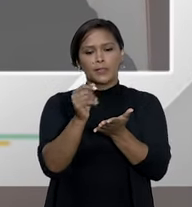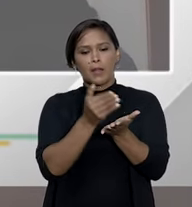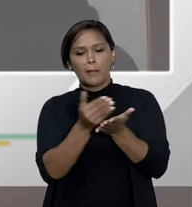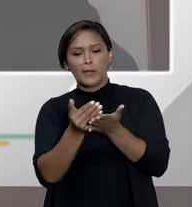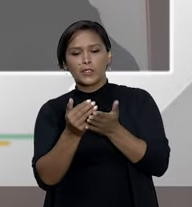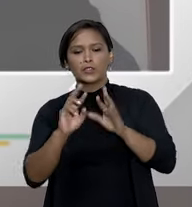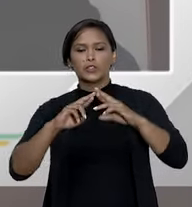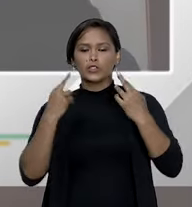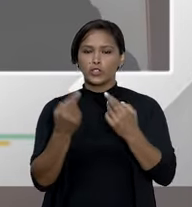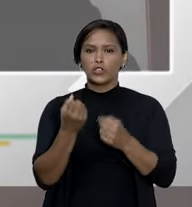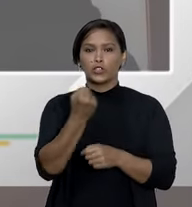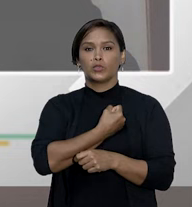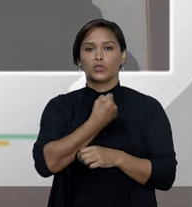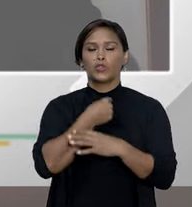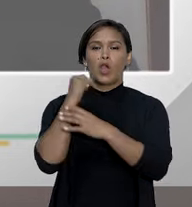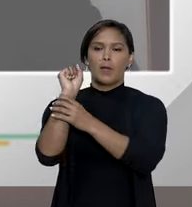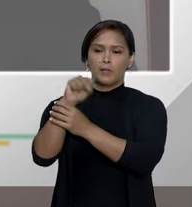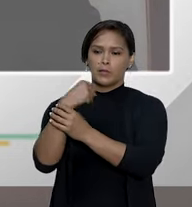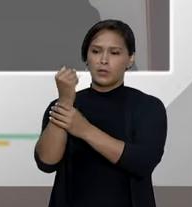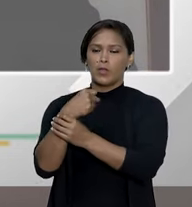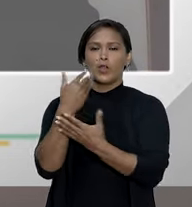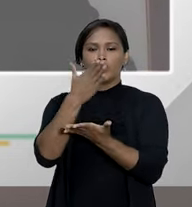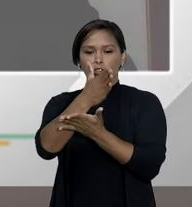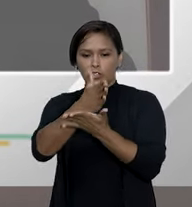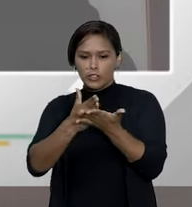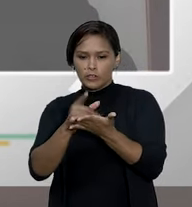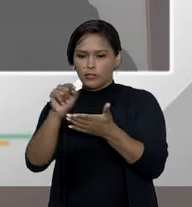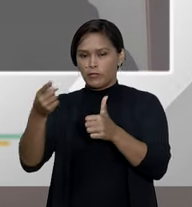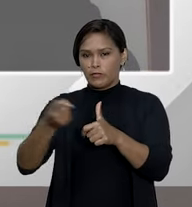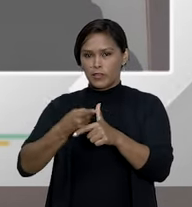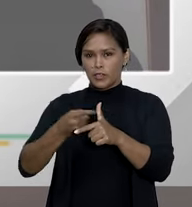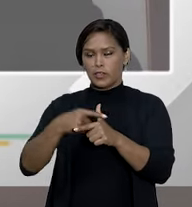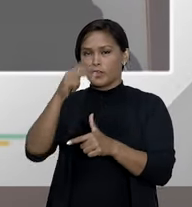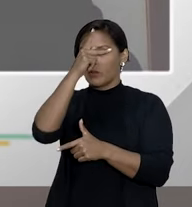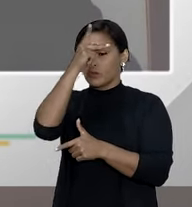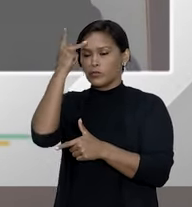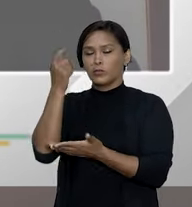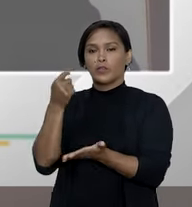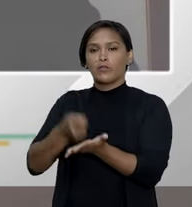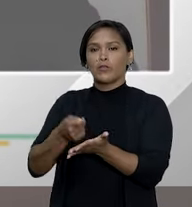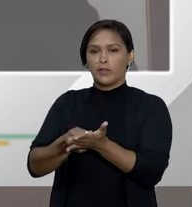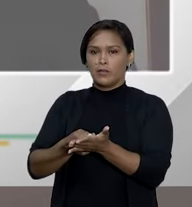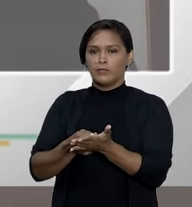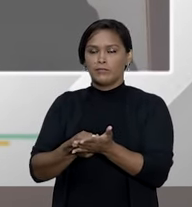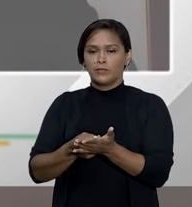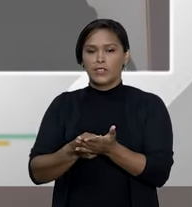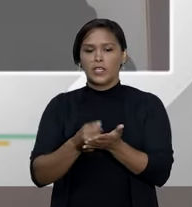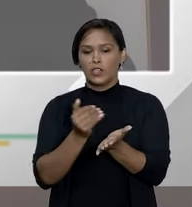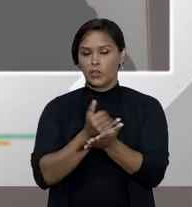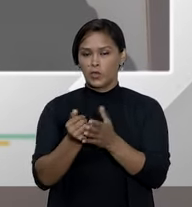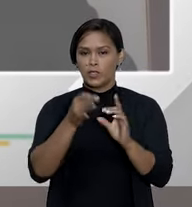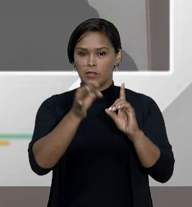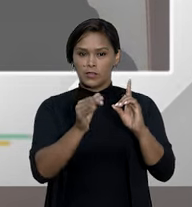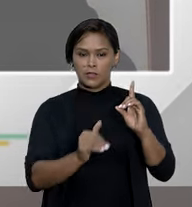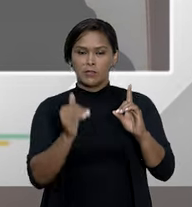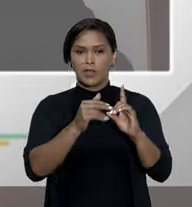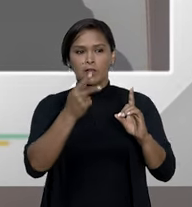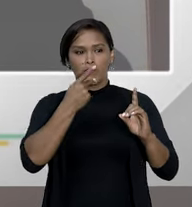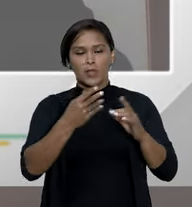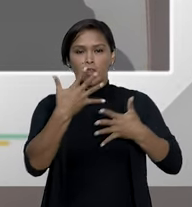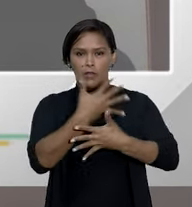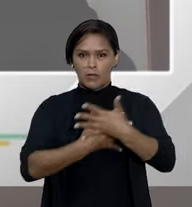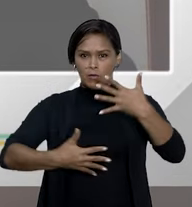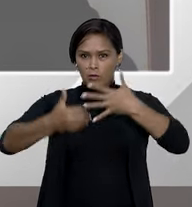sessões repartam esses custos com o consumidor nós dissemos no início o desembargador comentou que existe uma